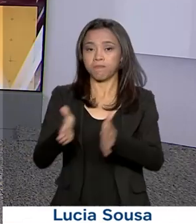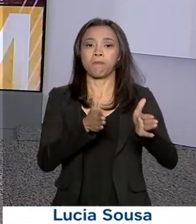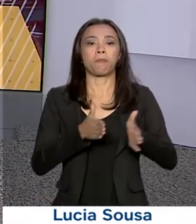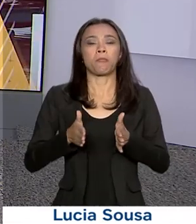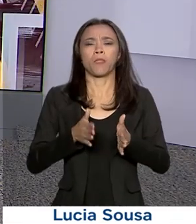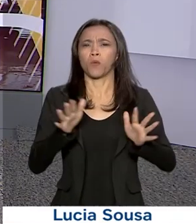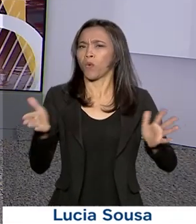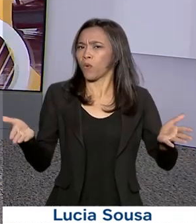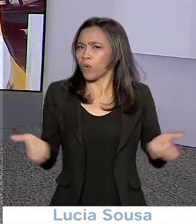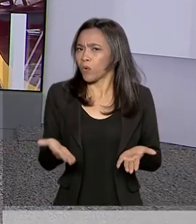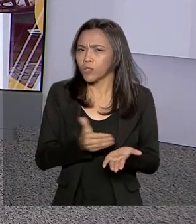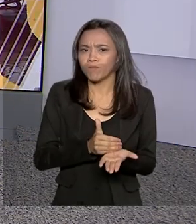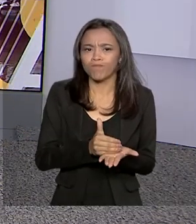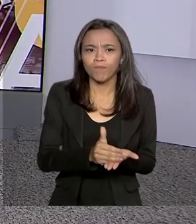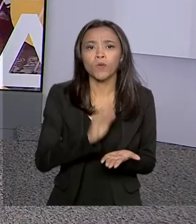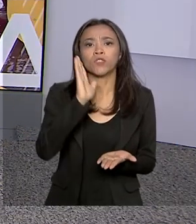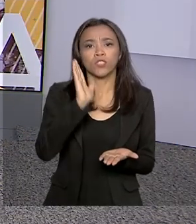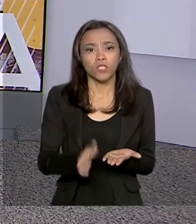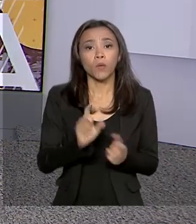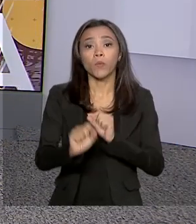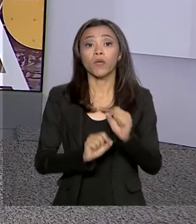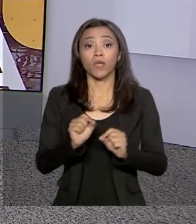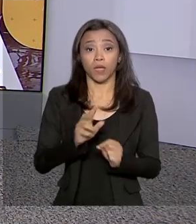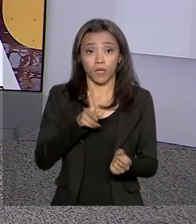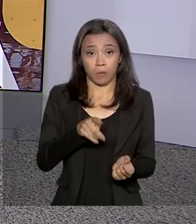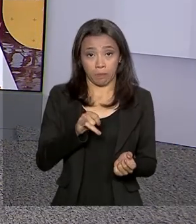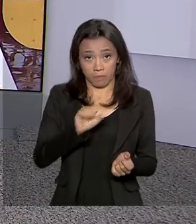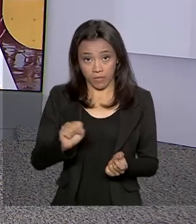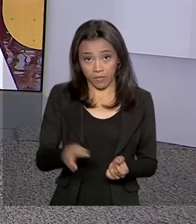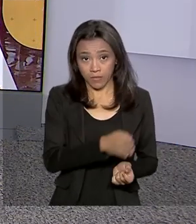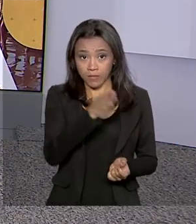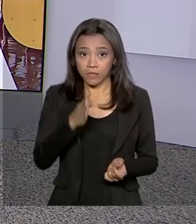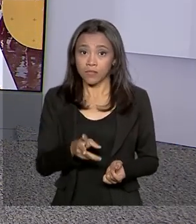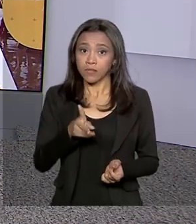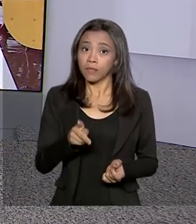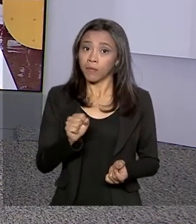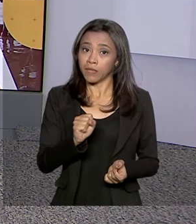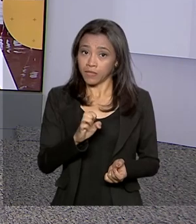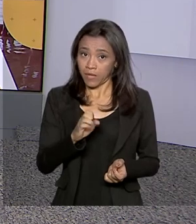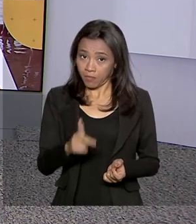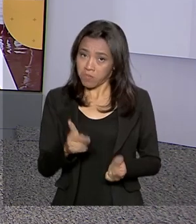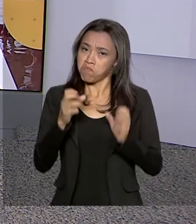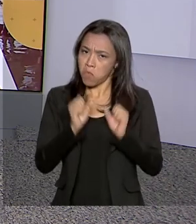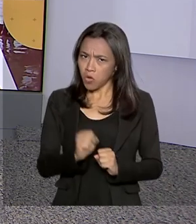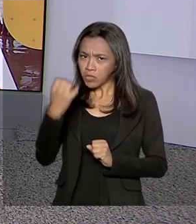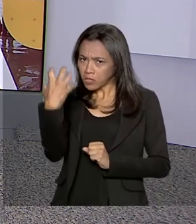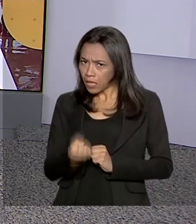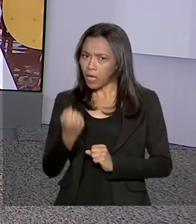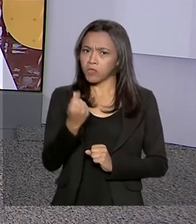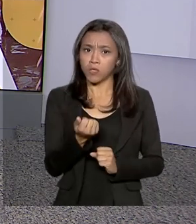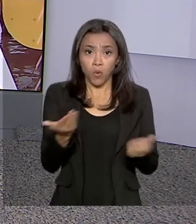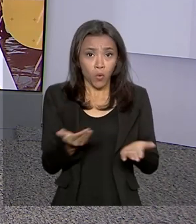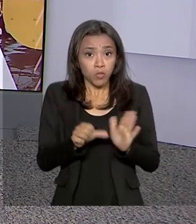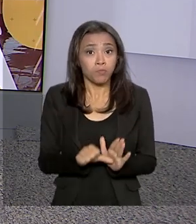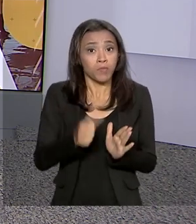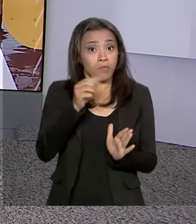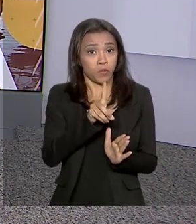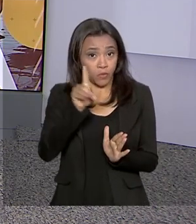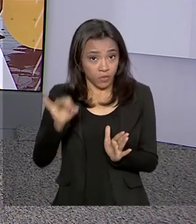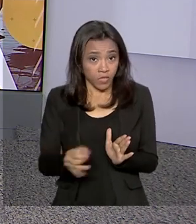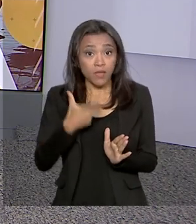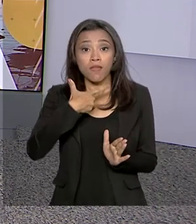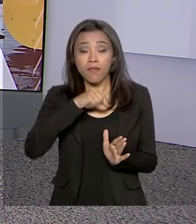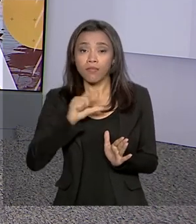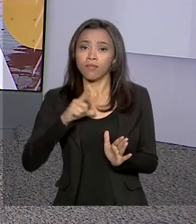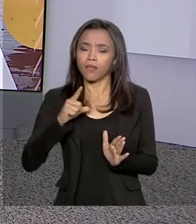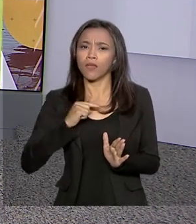A partir de hoje, os recursos do Fundo Pispazep vão estar disponíveis para saques. Neste primeiro dia, quem é cliente da Caixa Econômica e do